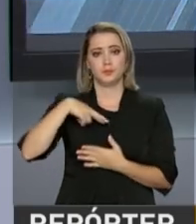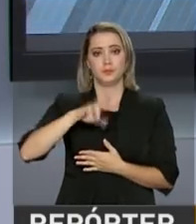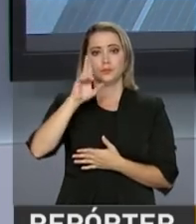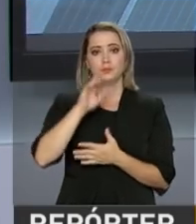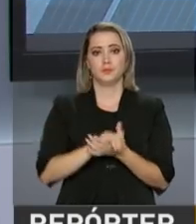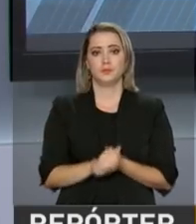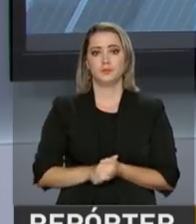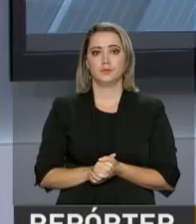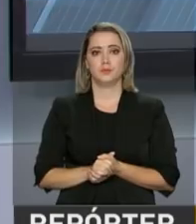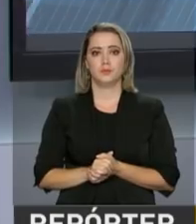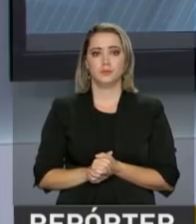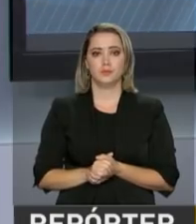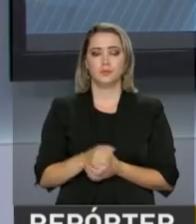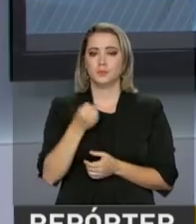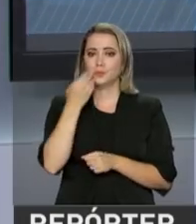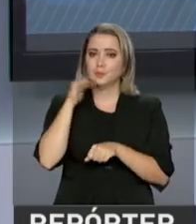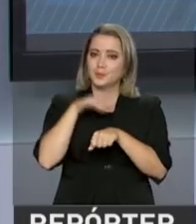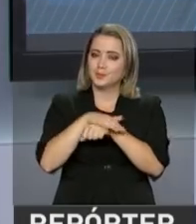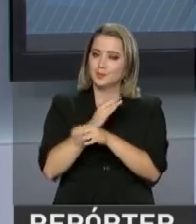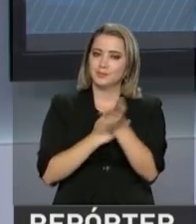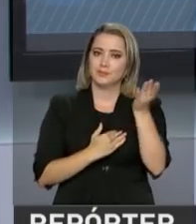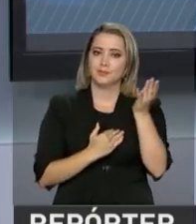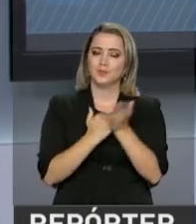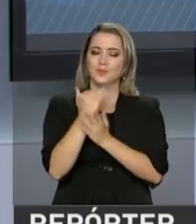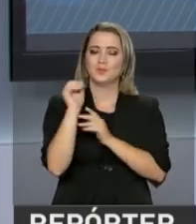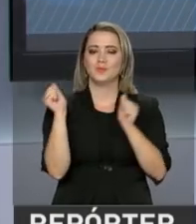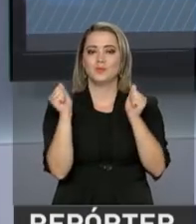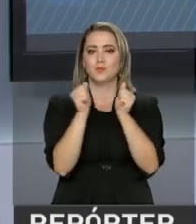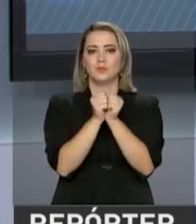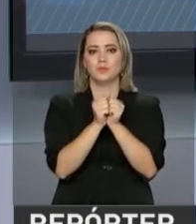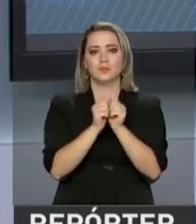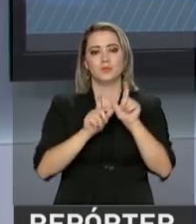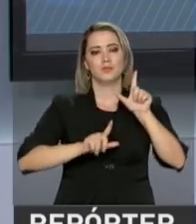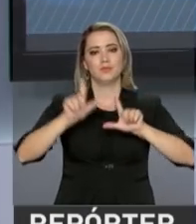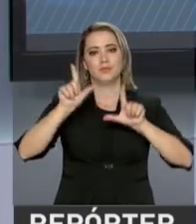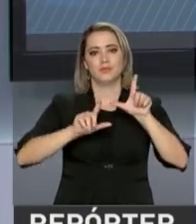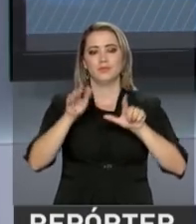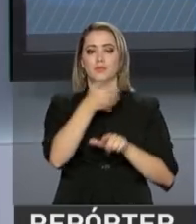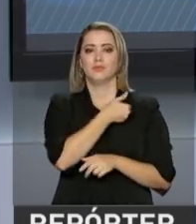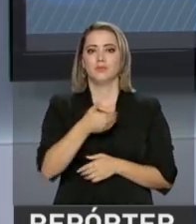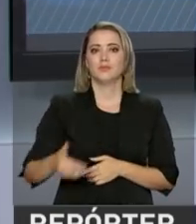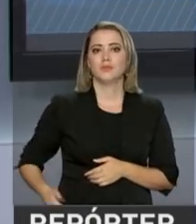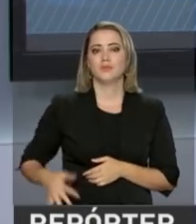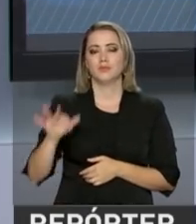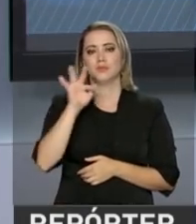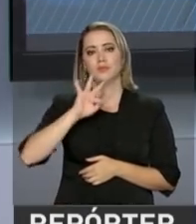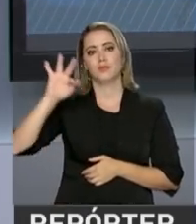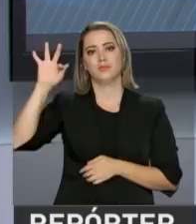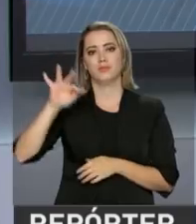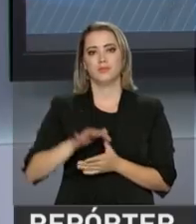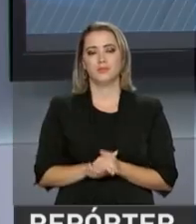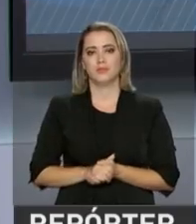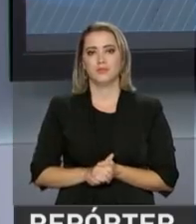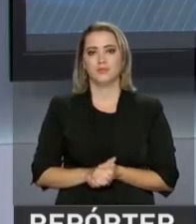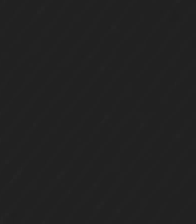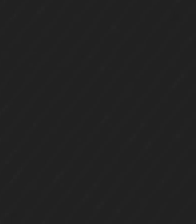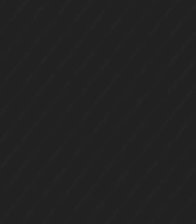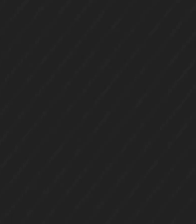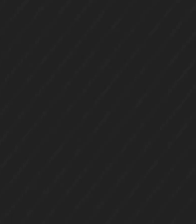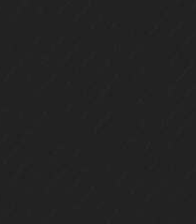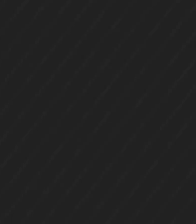Repórter NBR. Uma ótima noite para você. Continue com a gente aqui na NBR, a TV do Governo Federal.